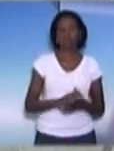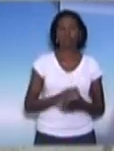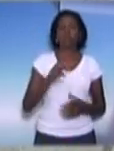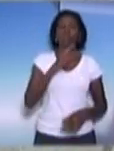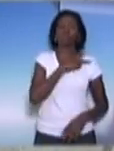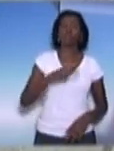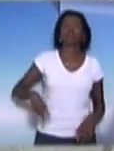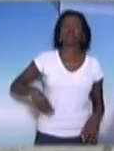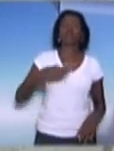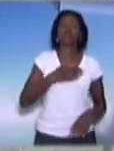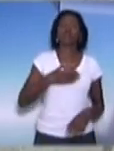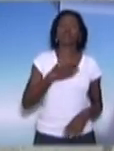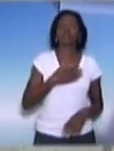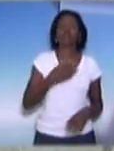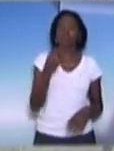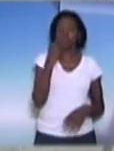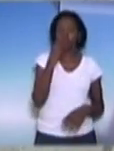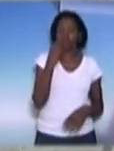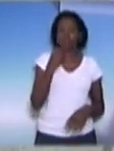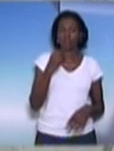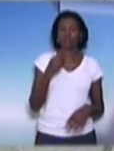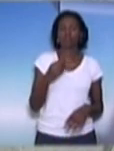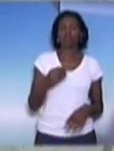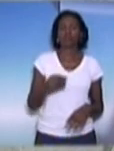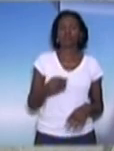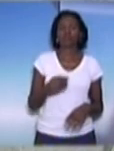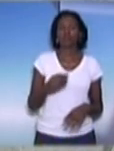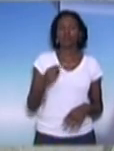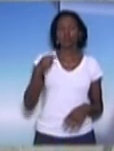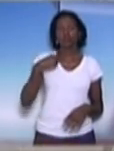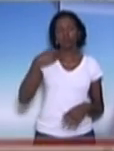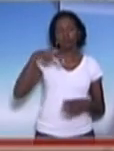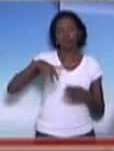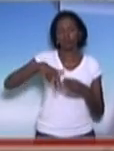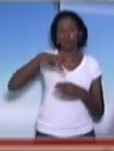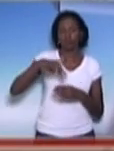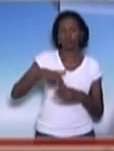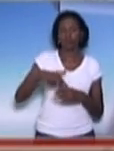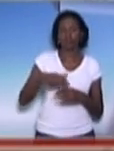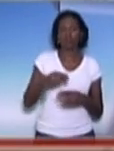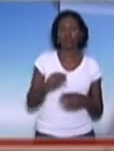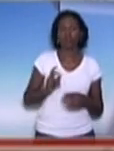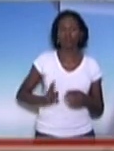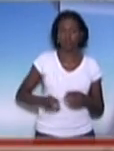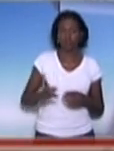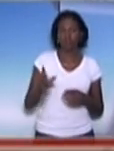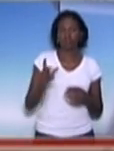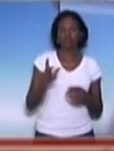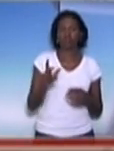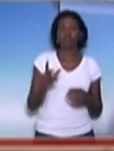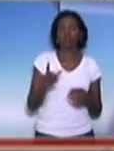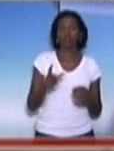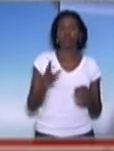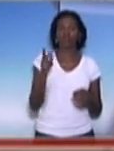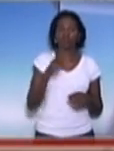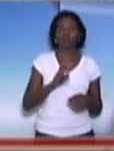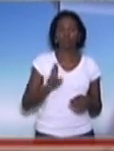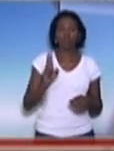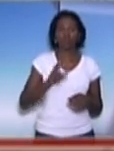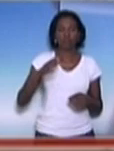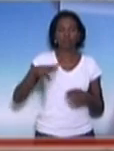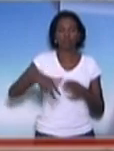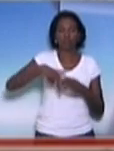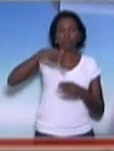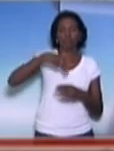Sra. Presidente, eu gostaria ainda, aproveitando a oportunidade que eu estou aqui na tribuna, de continuar utilizando a tribuna